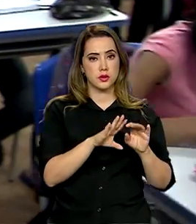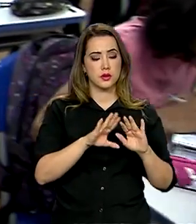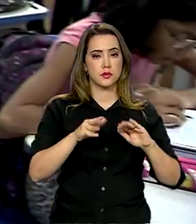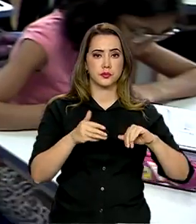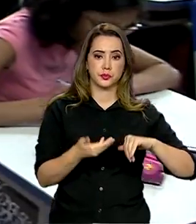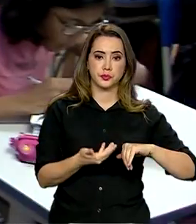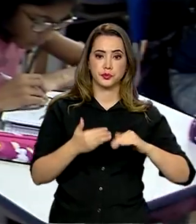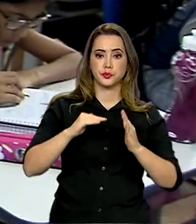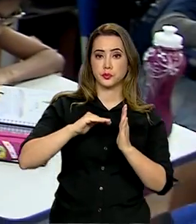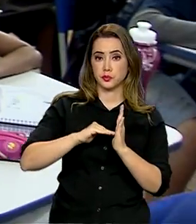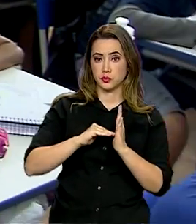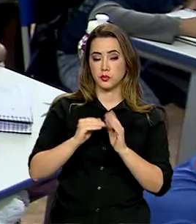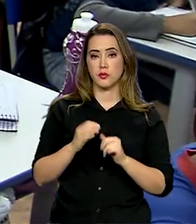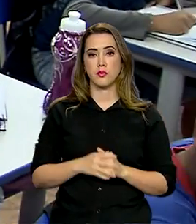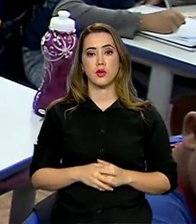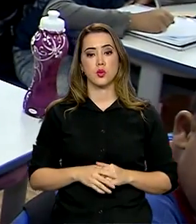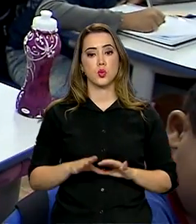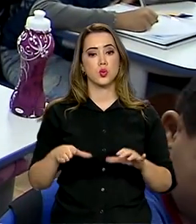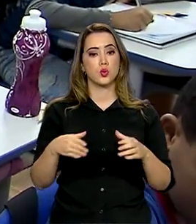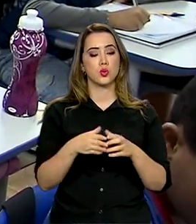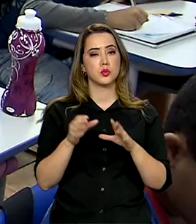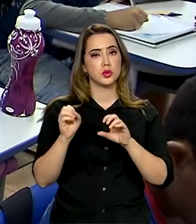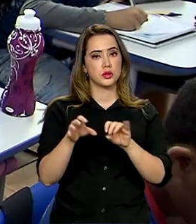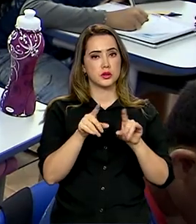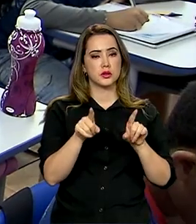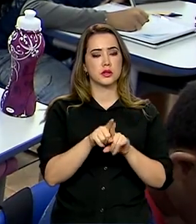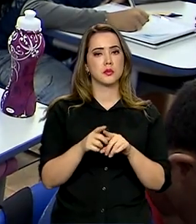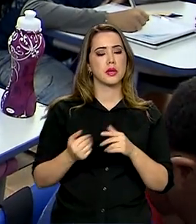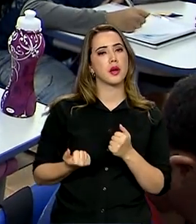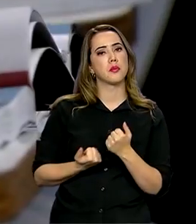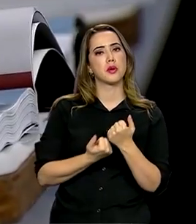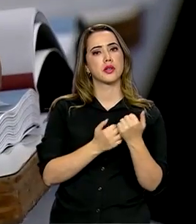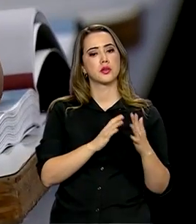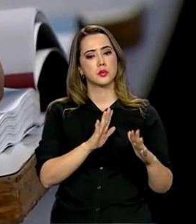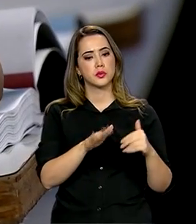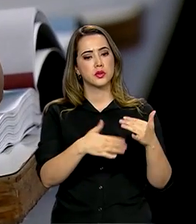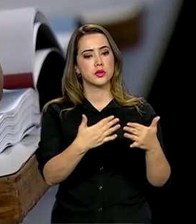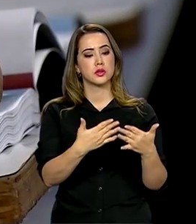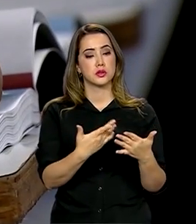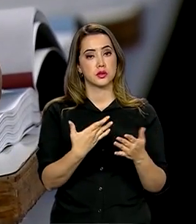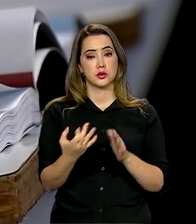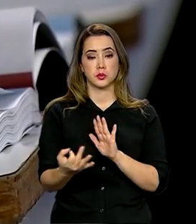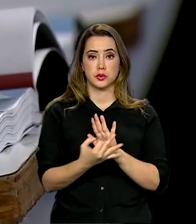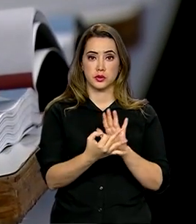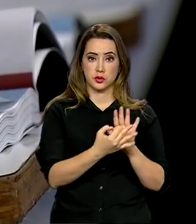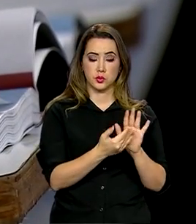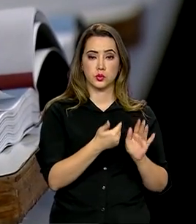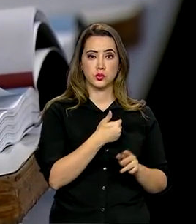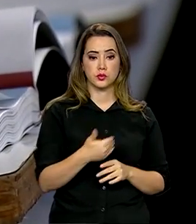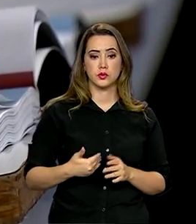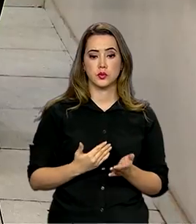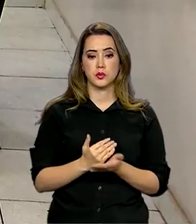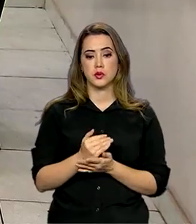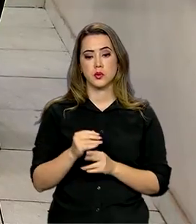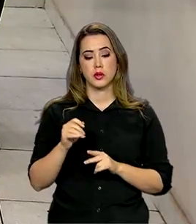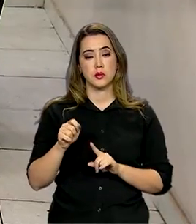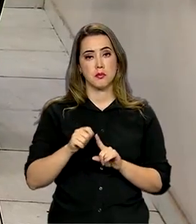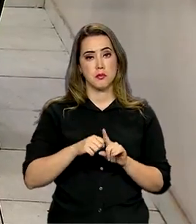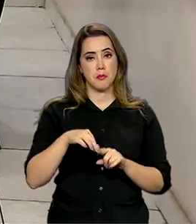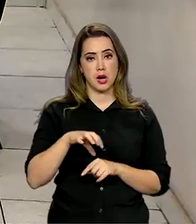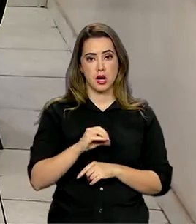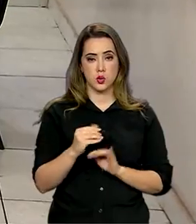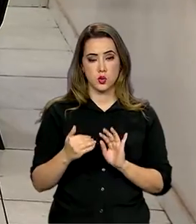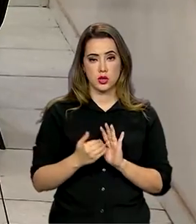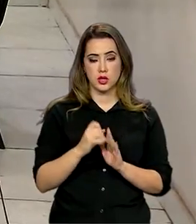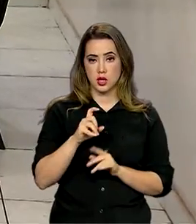Senado. Entidades educacionais também contribuíram ao processo. A consulta pública, ocorrida entre março e julho, envolveu